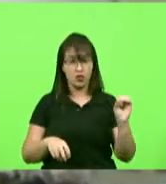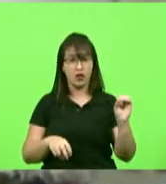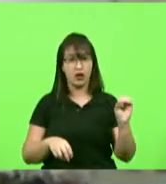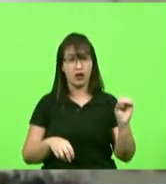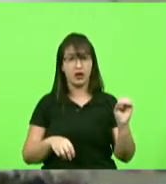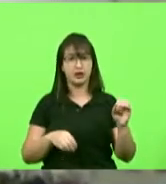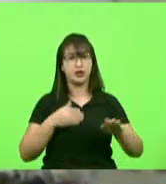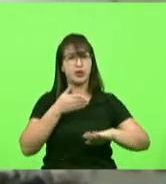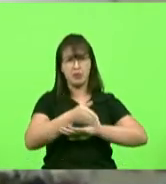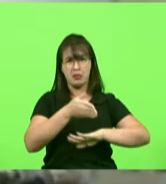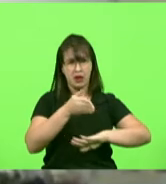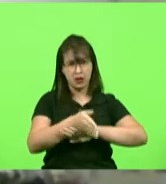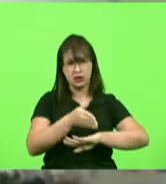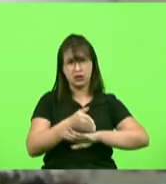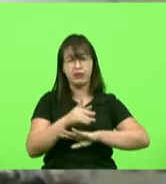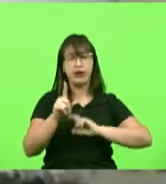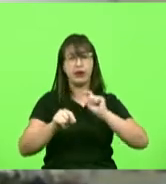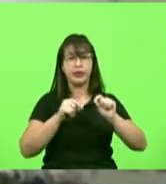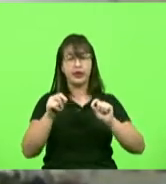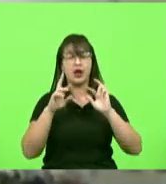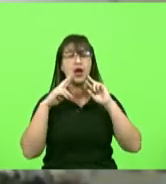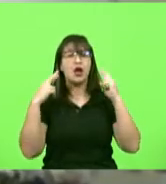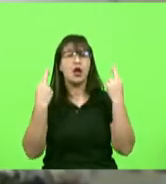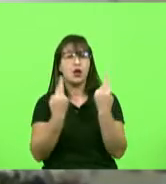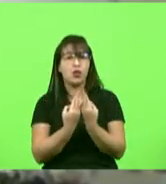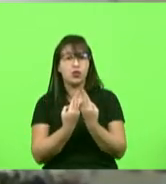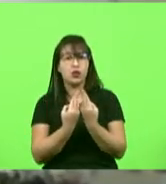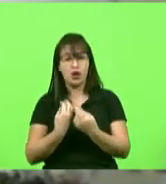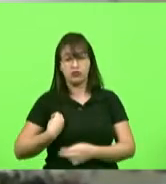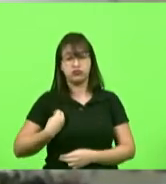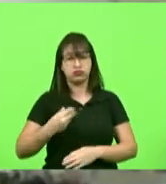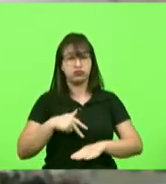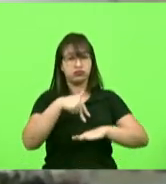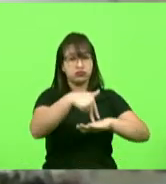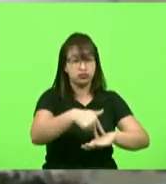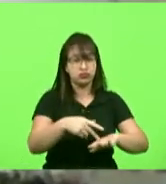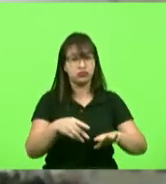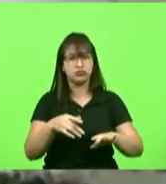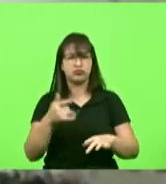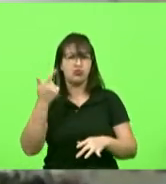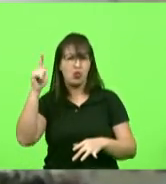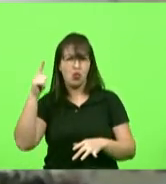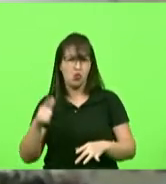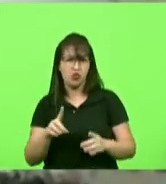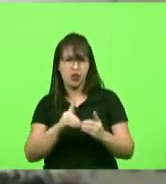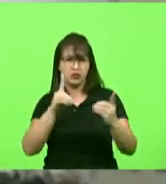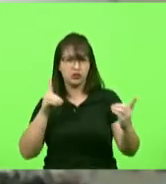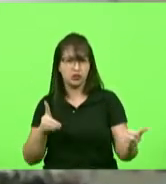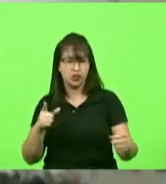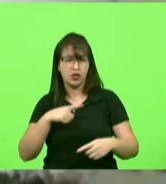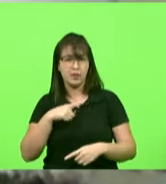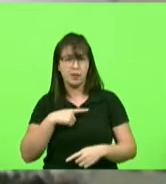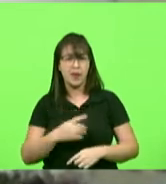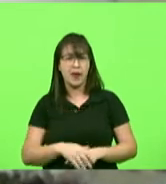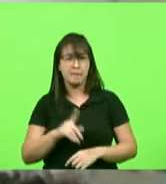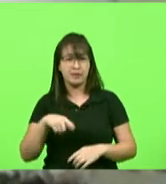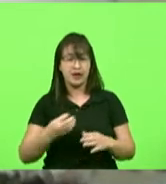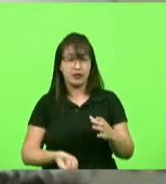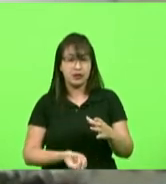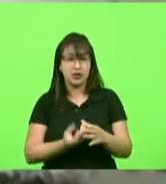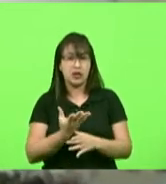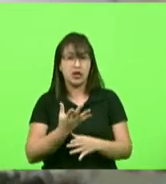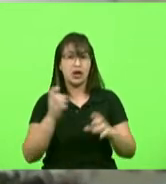participei durante uma reunião presencial e outras virtuais daquilo que também foi criado em